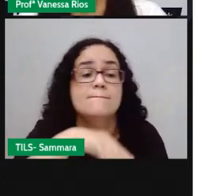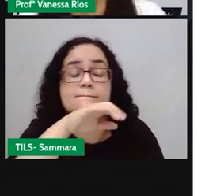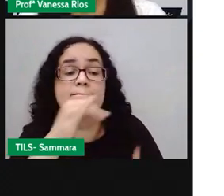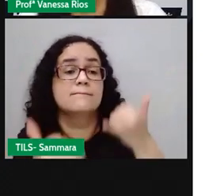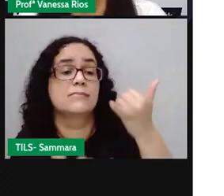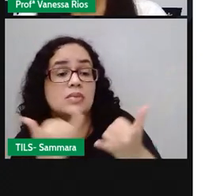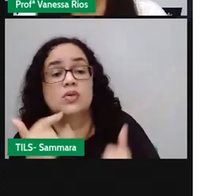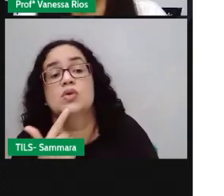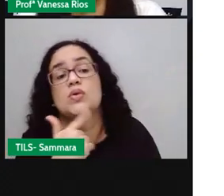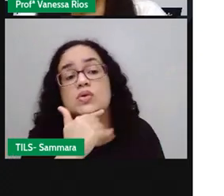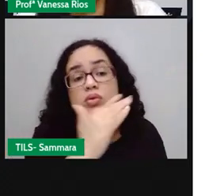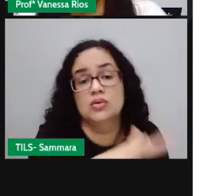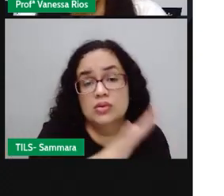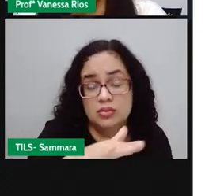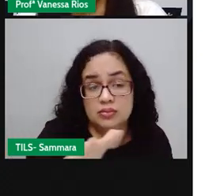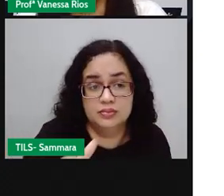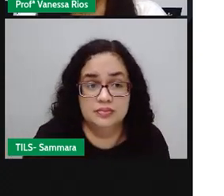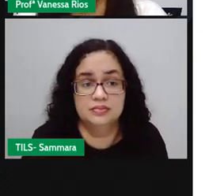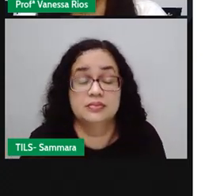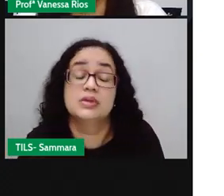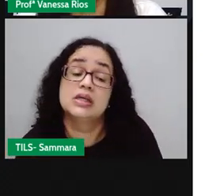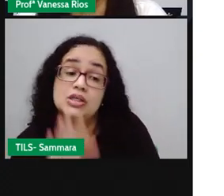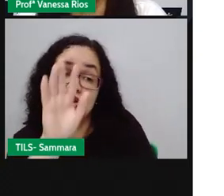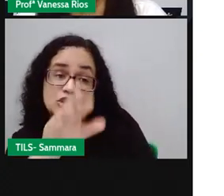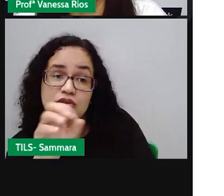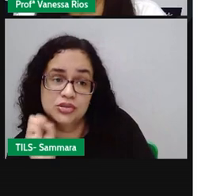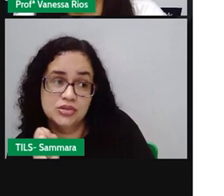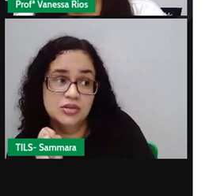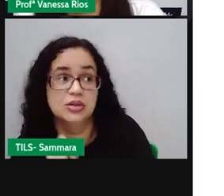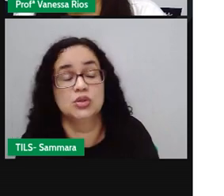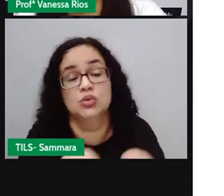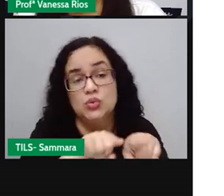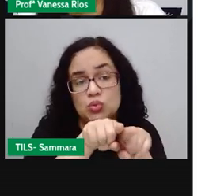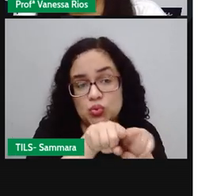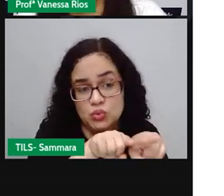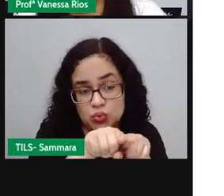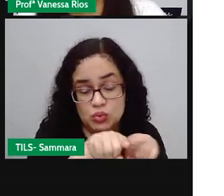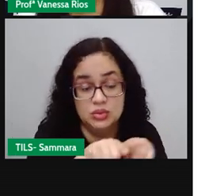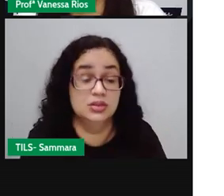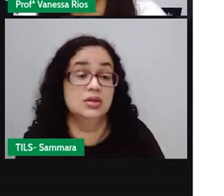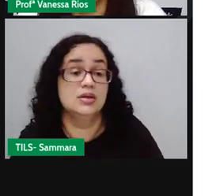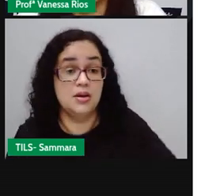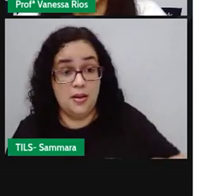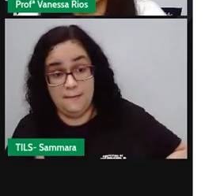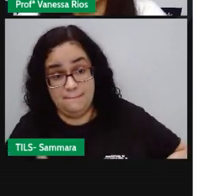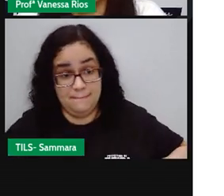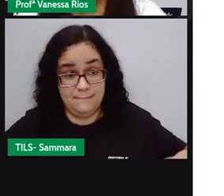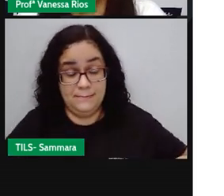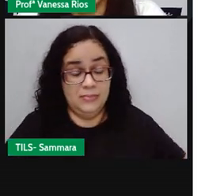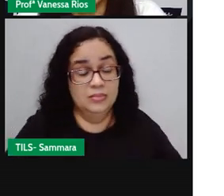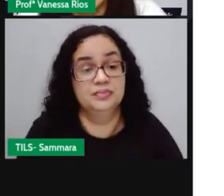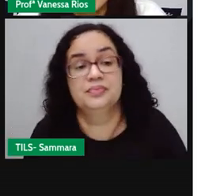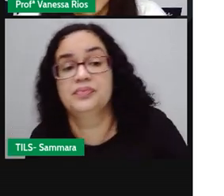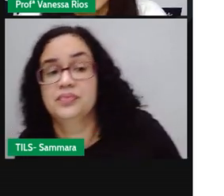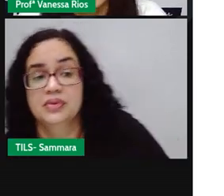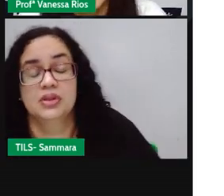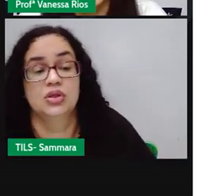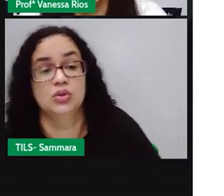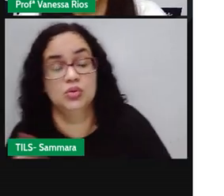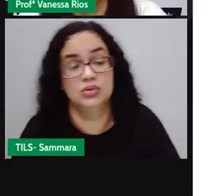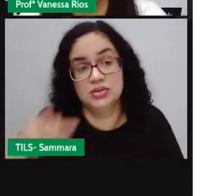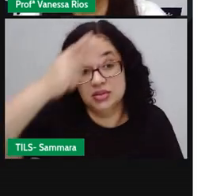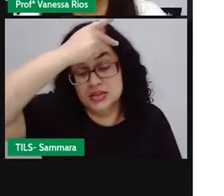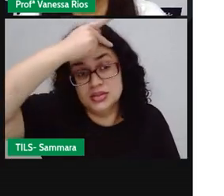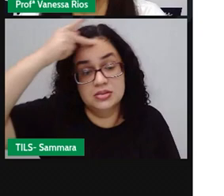criança. E aí, chama aí, ó, os irmãos, chama os primos, chama aquelas pessoas que podem estar em